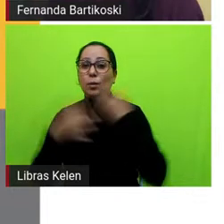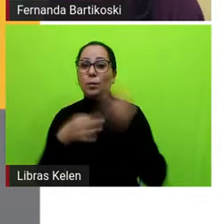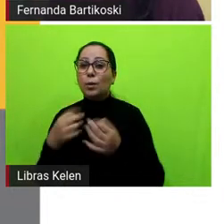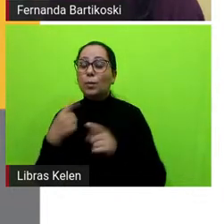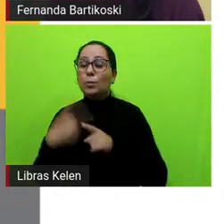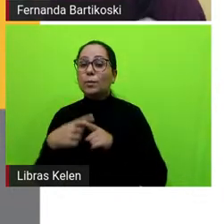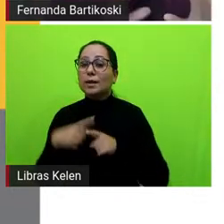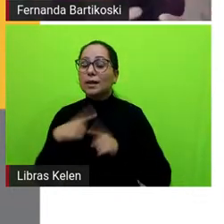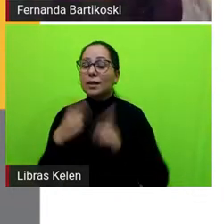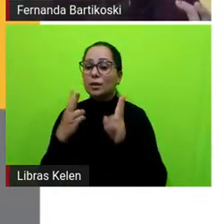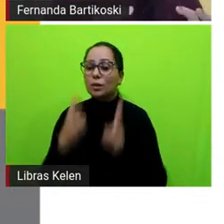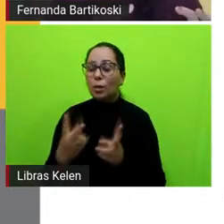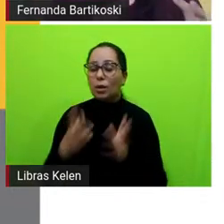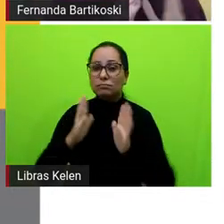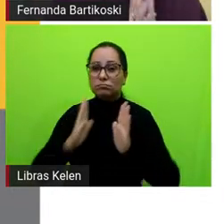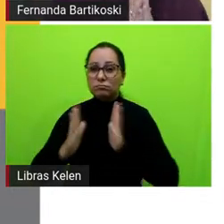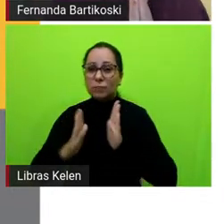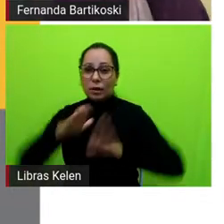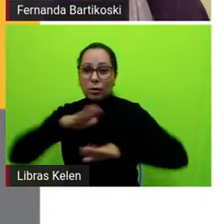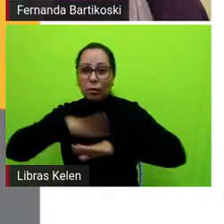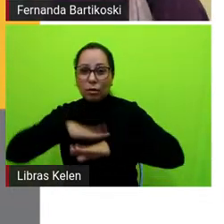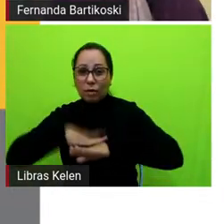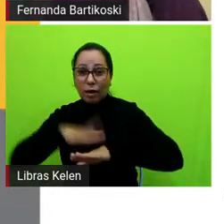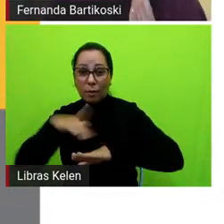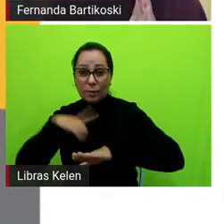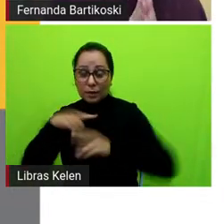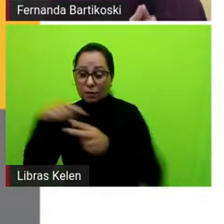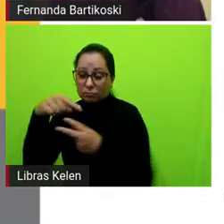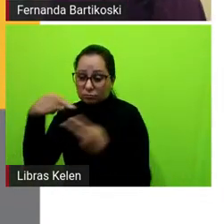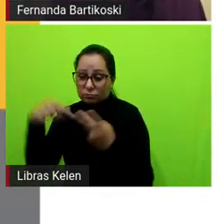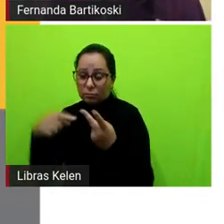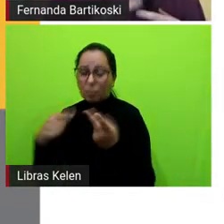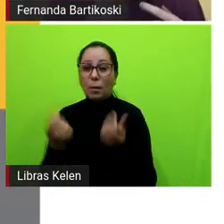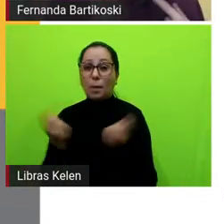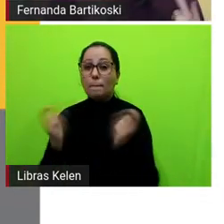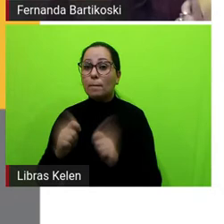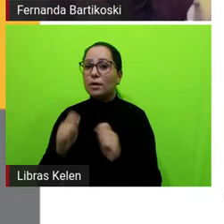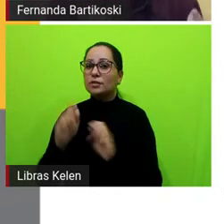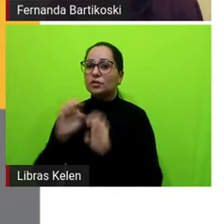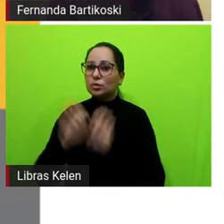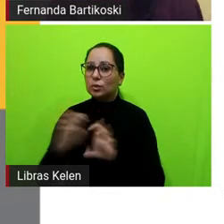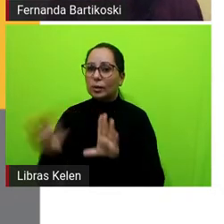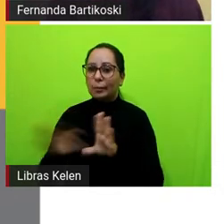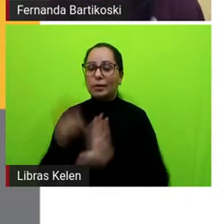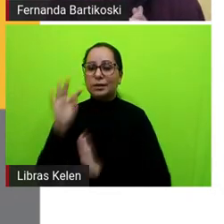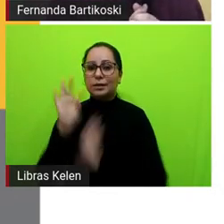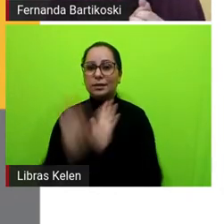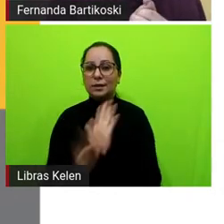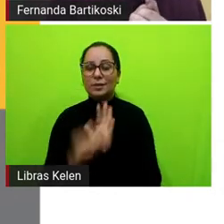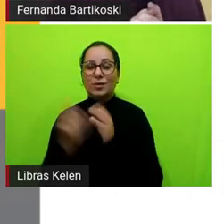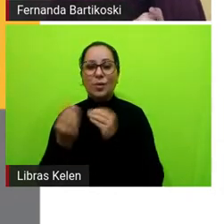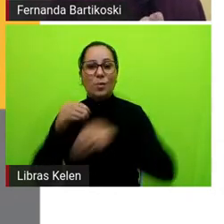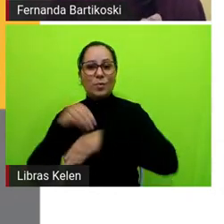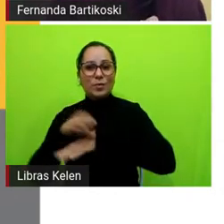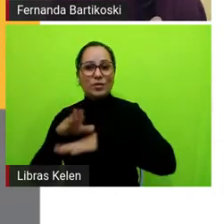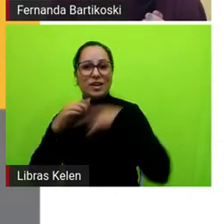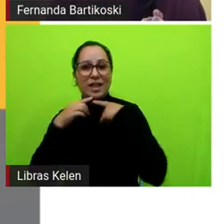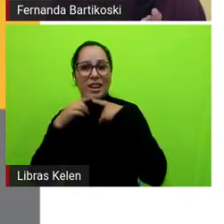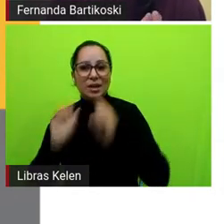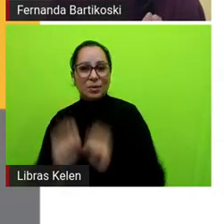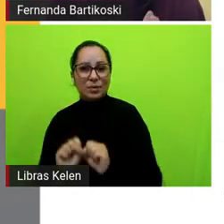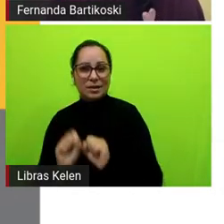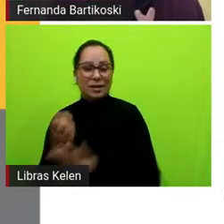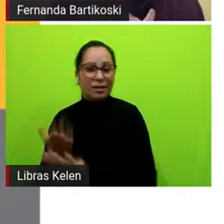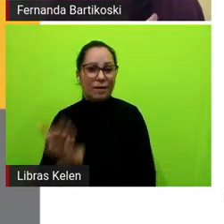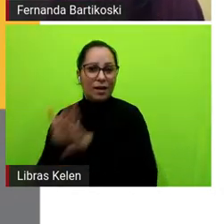na narrativa por que a gente comporta essa estrutura que pistas linguísticas nos ajudam a